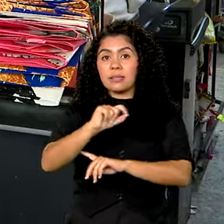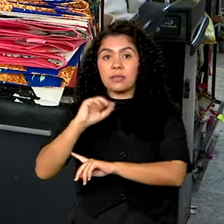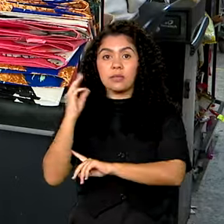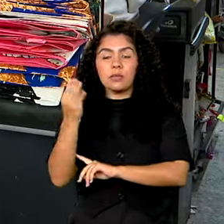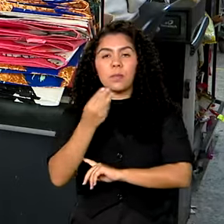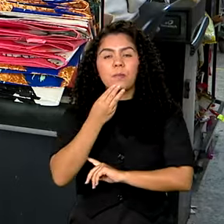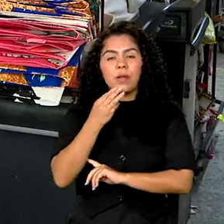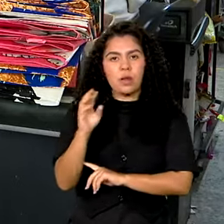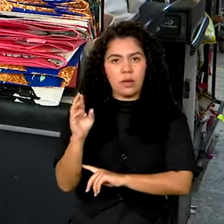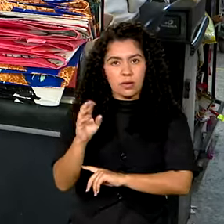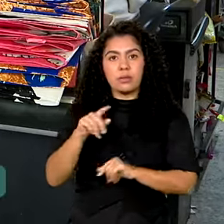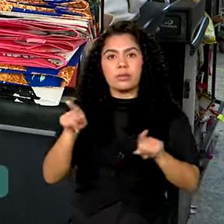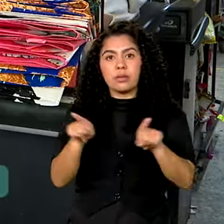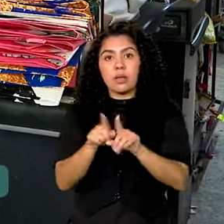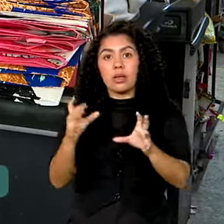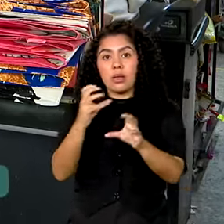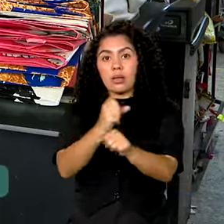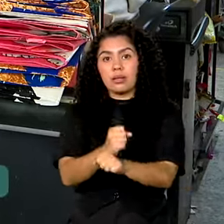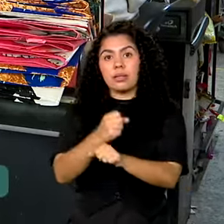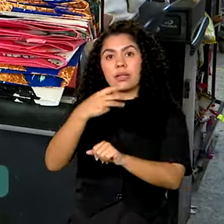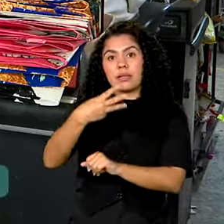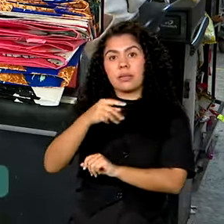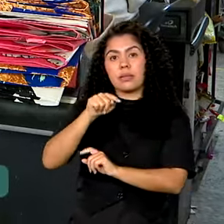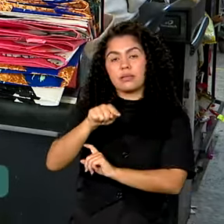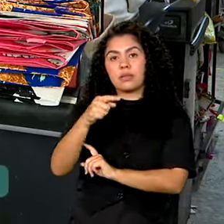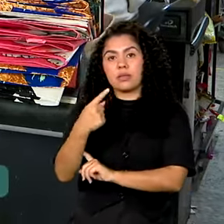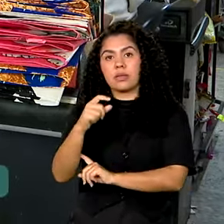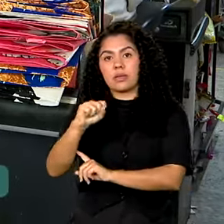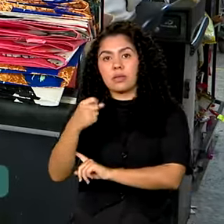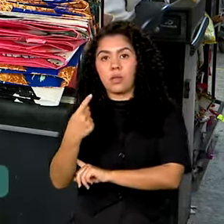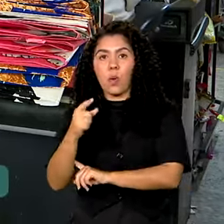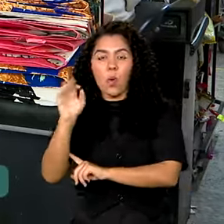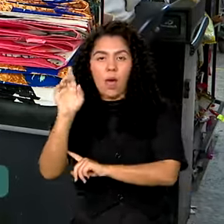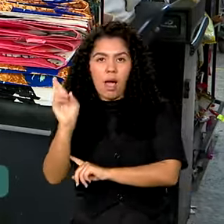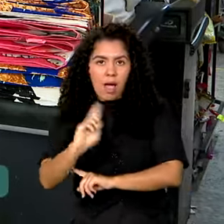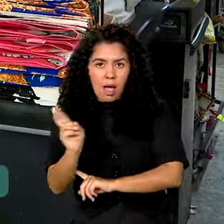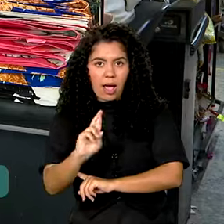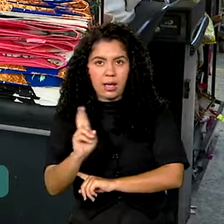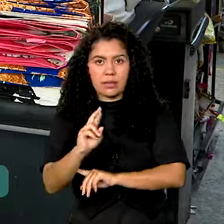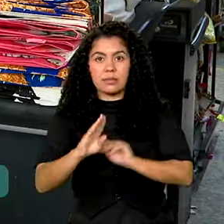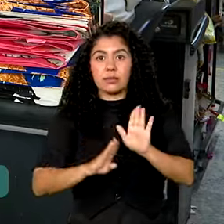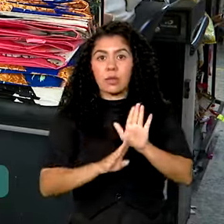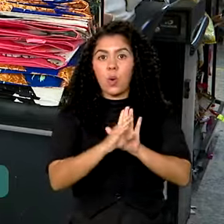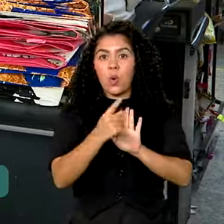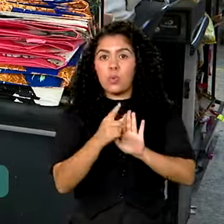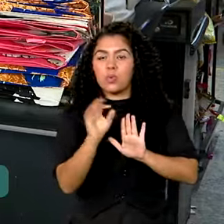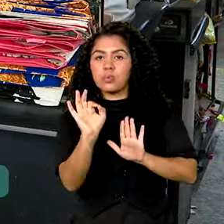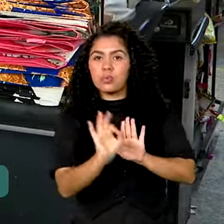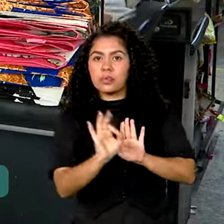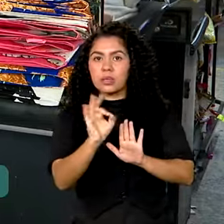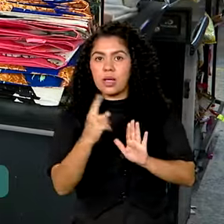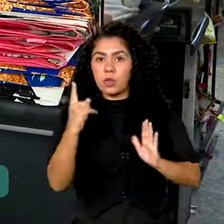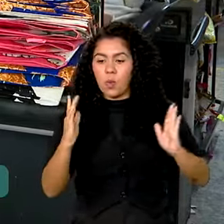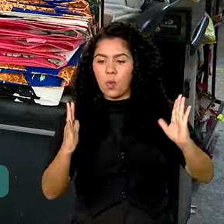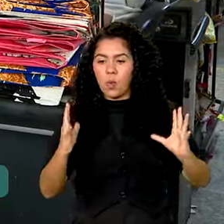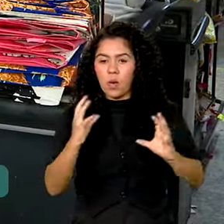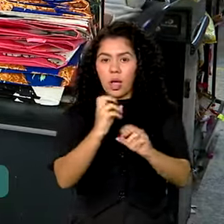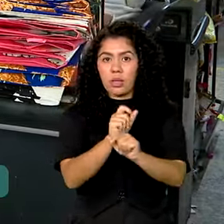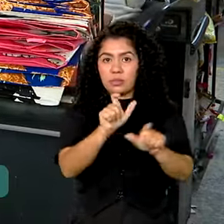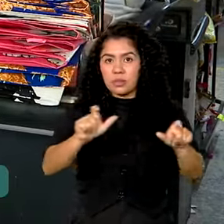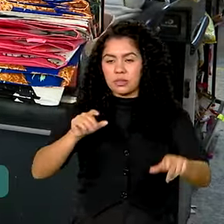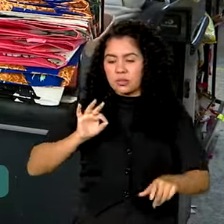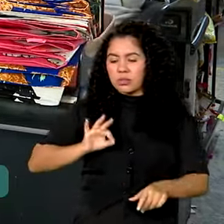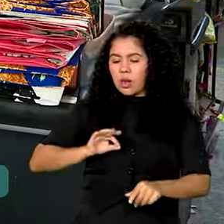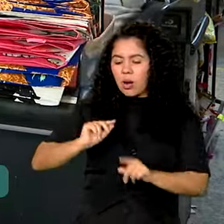foi de 3.181 reais, crescendo 5,6% em um ano. E como as pessoas estão ganhando um pouco